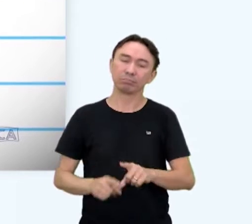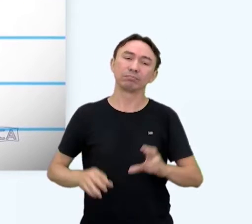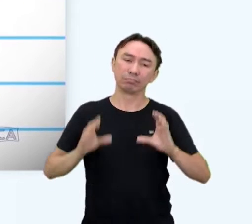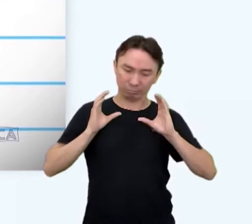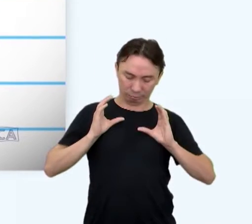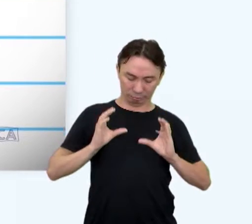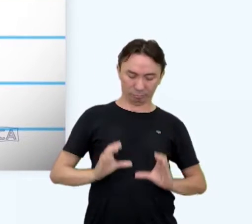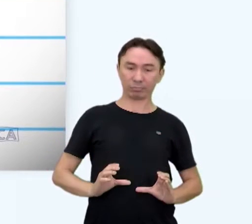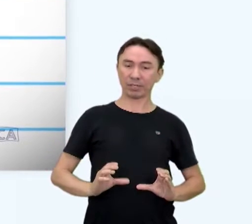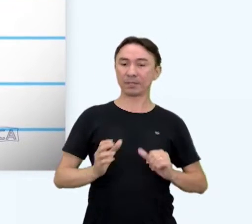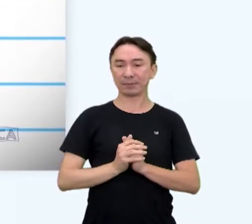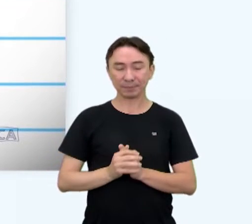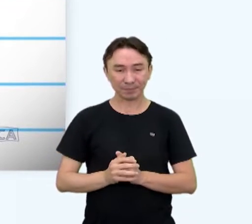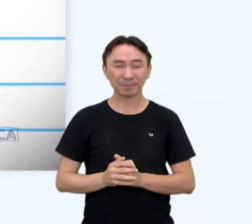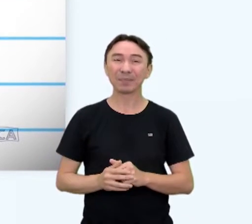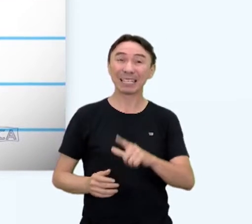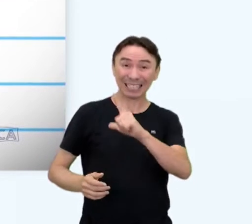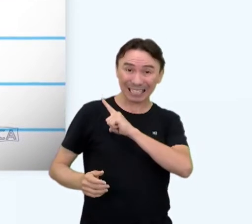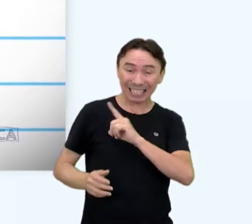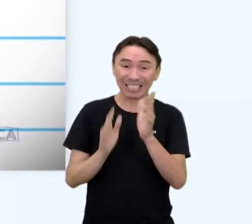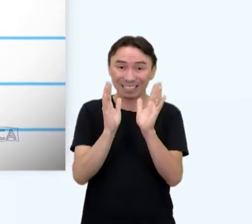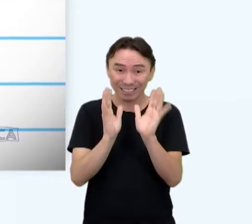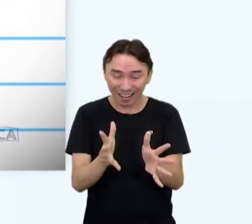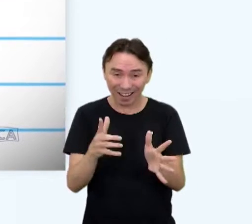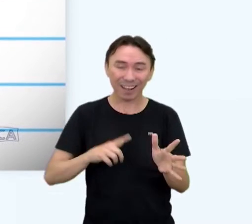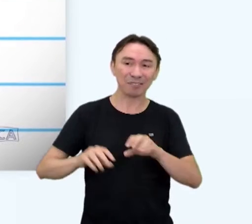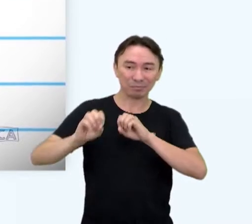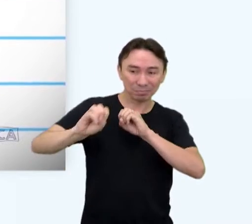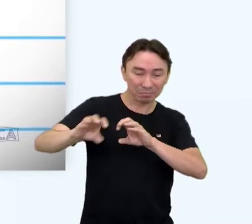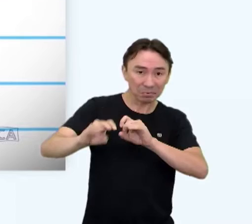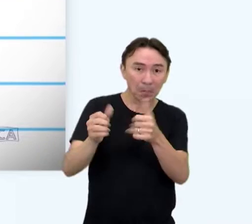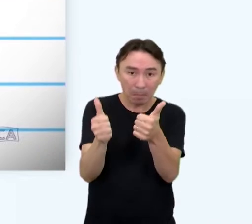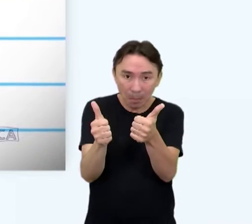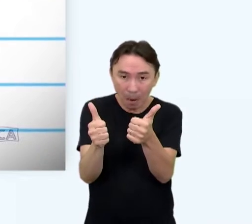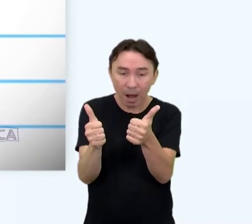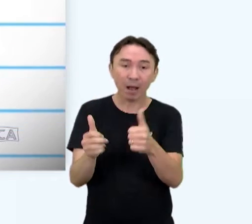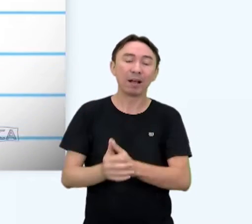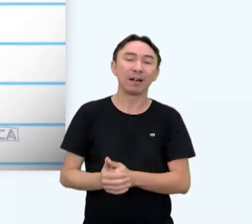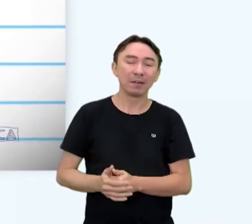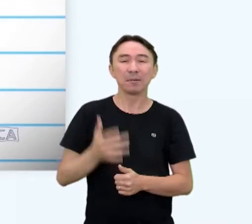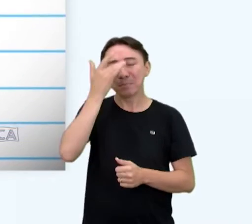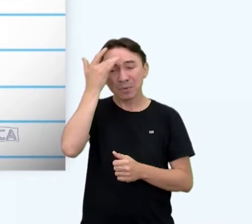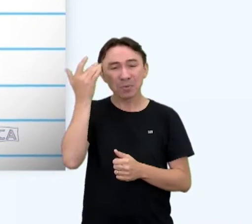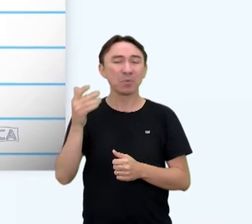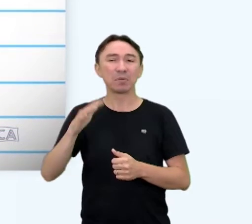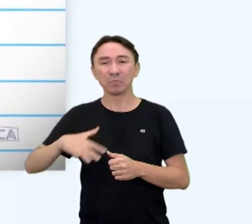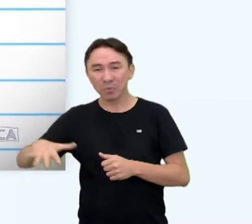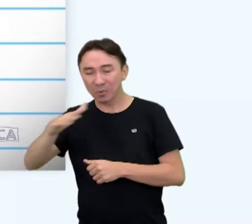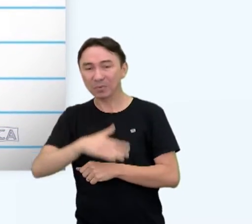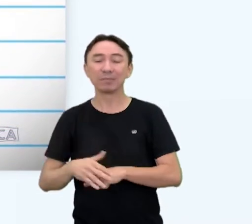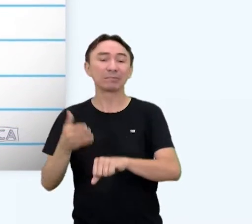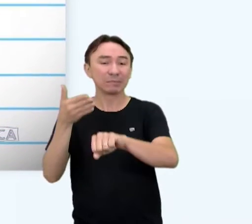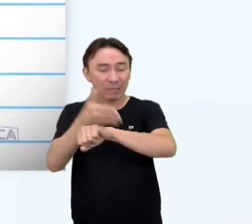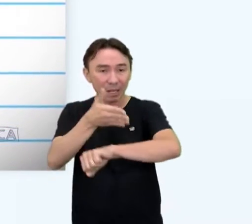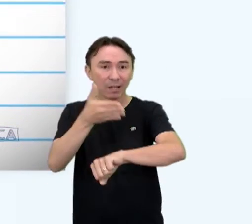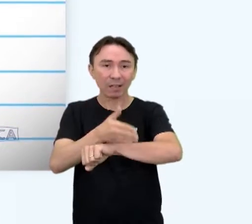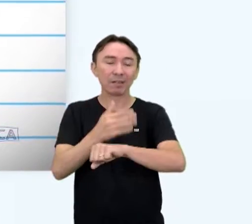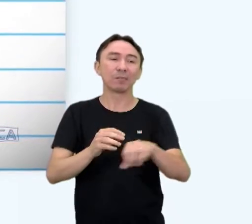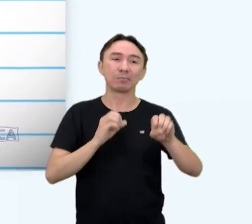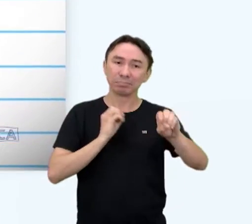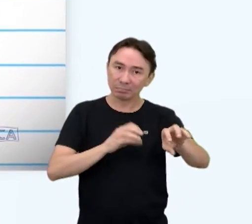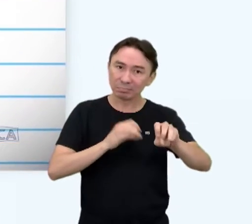outras melhorias são alcançadas paralelamente. Uma população com acesso à educação, via de regra, se alimenta melhor,